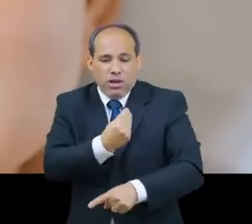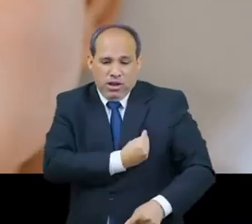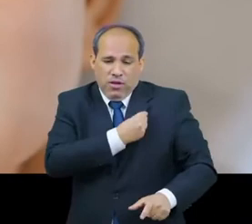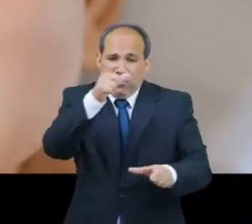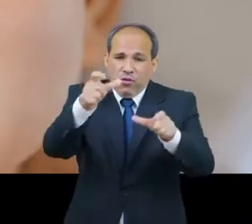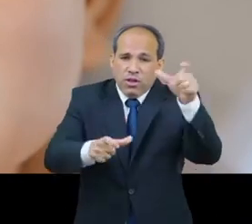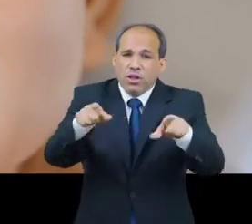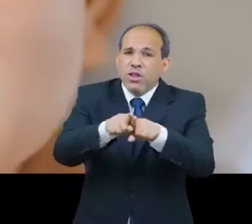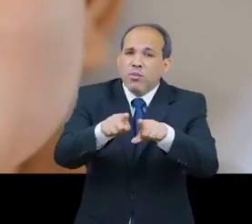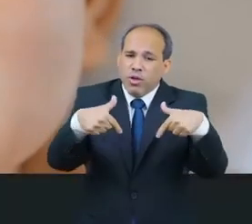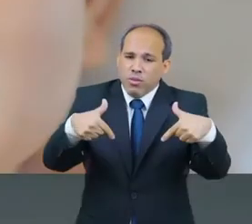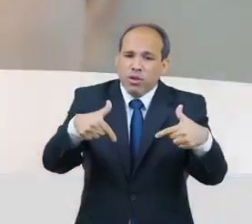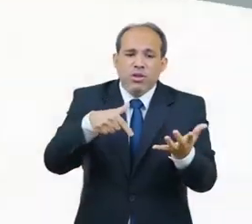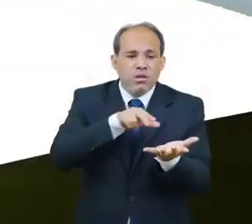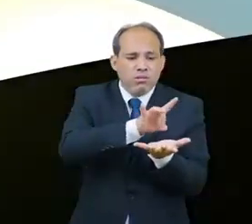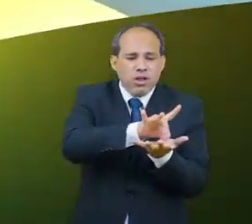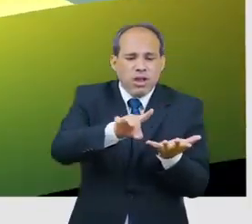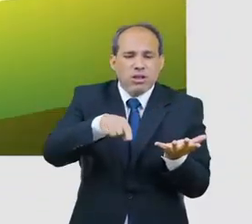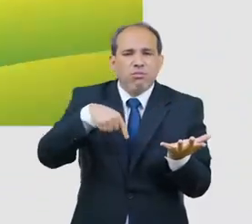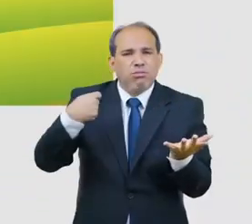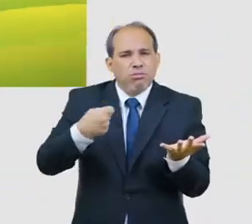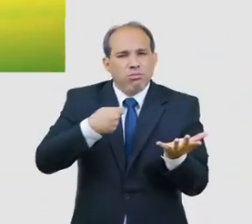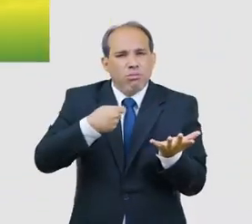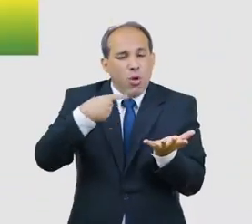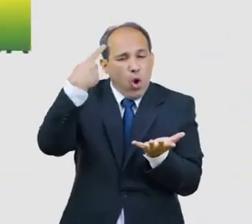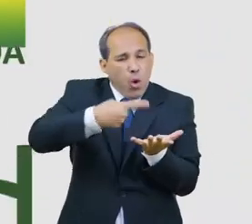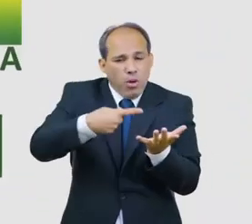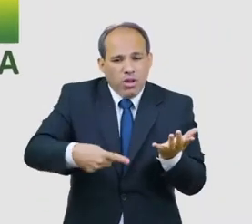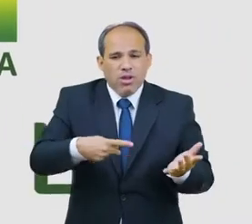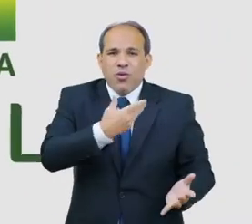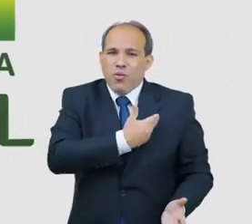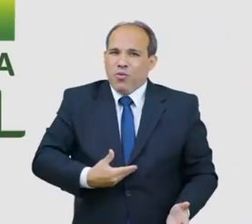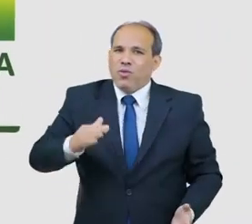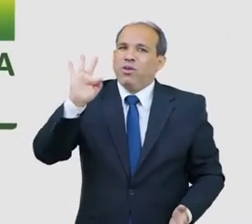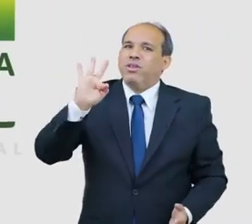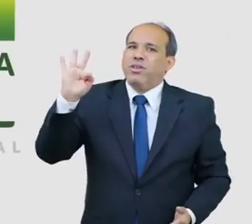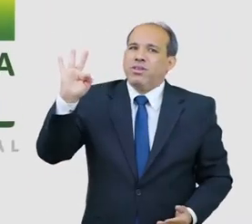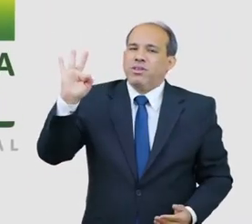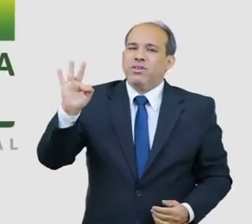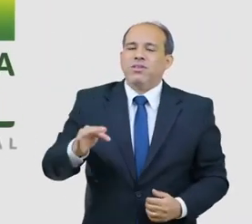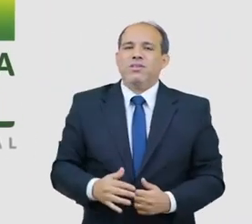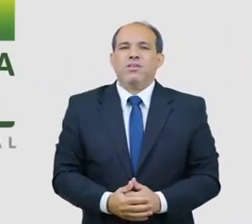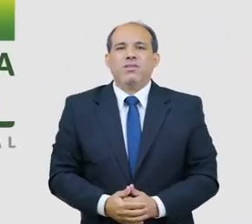Esse é o nosso compromisso. Governo Federal. Governo